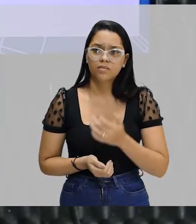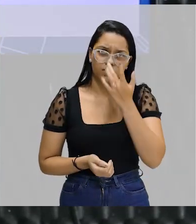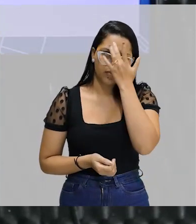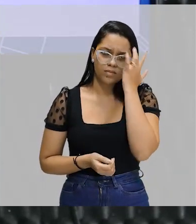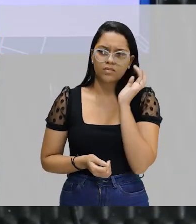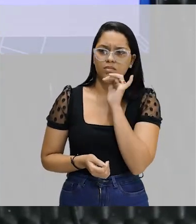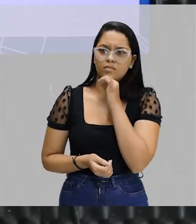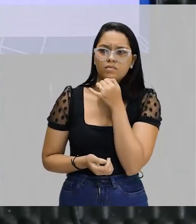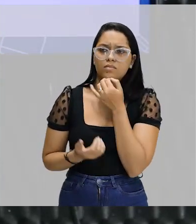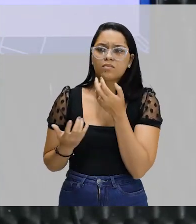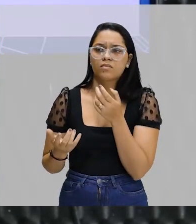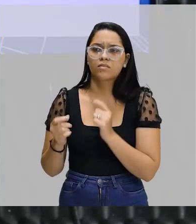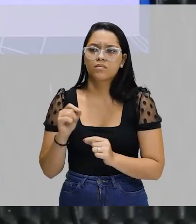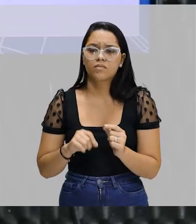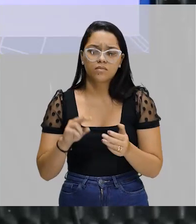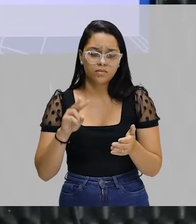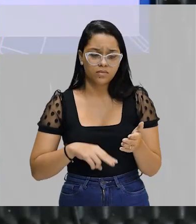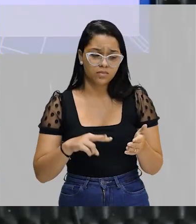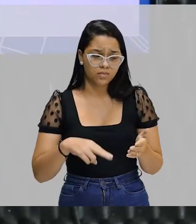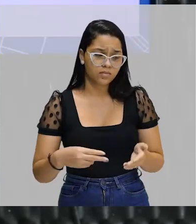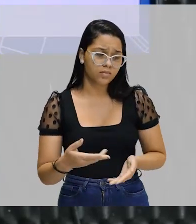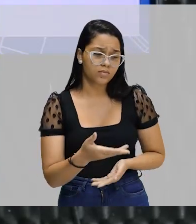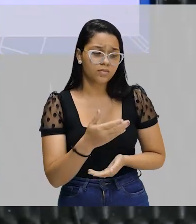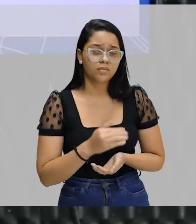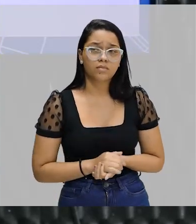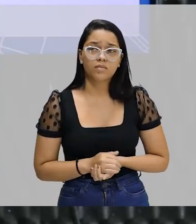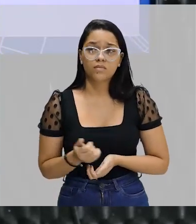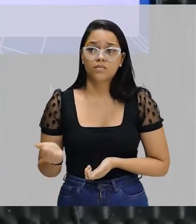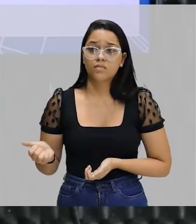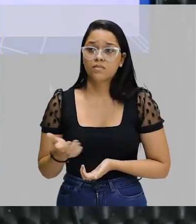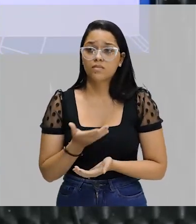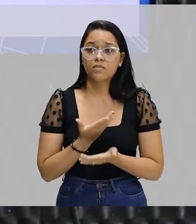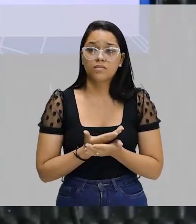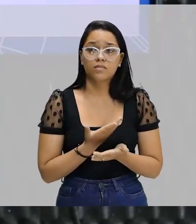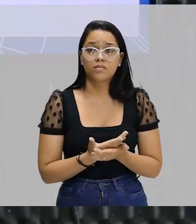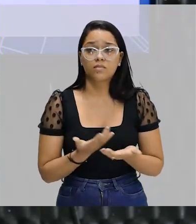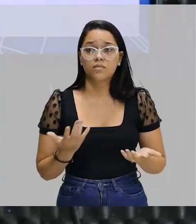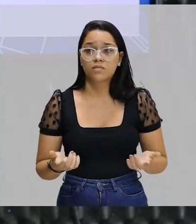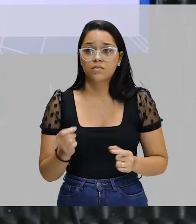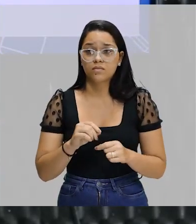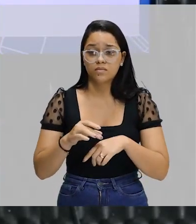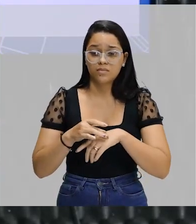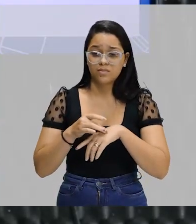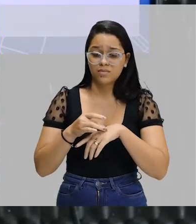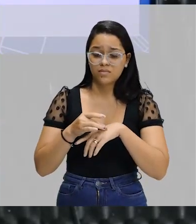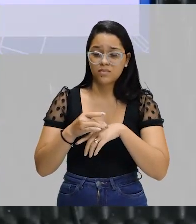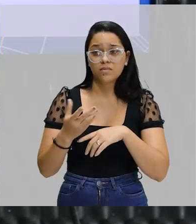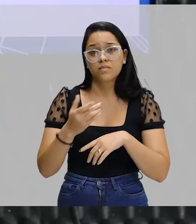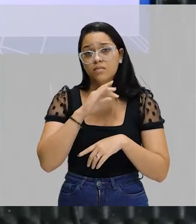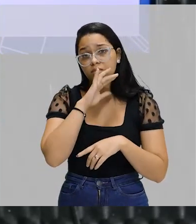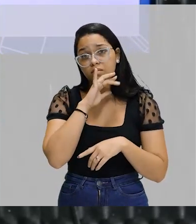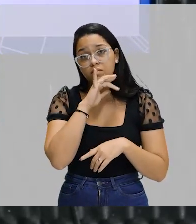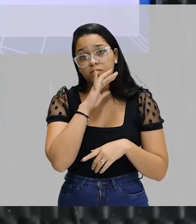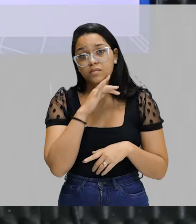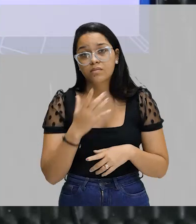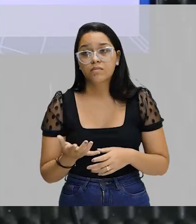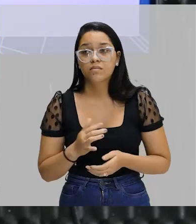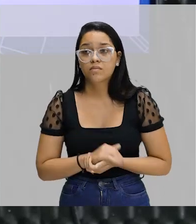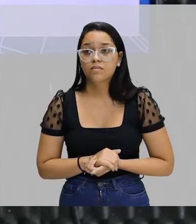triste quando vê ou lê uma notícia dessa, né? Novos estudos apontam que carne é nociva.